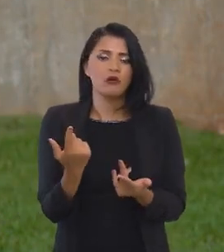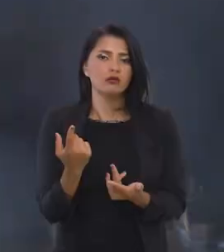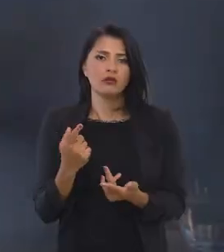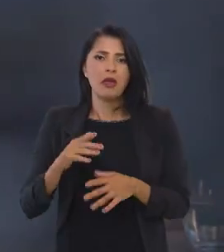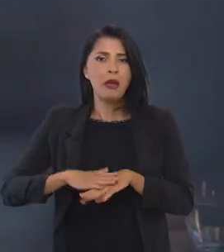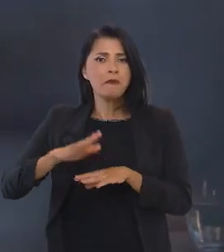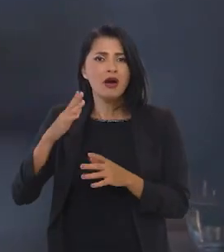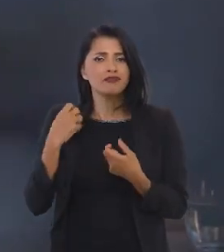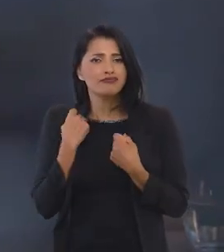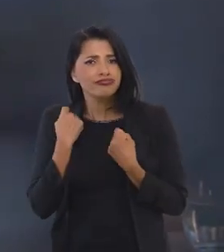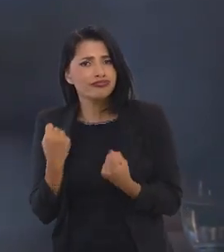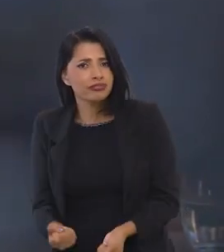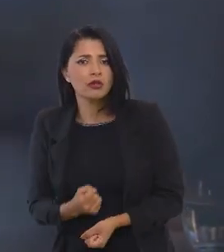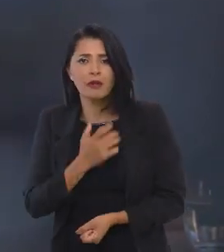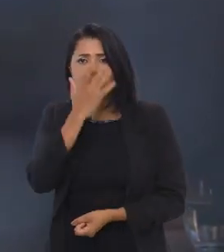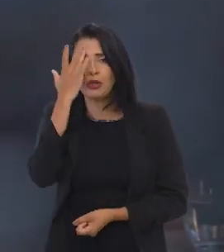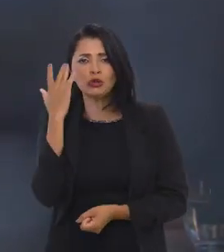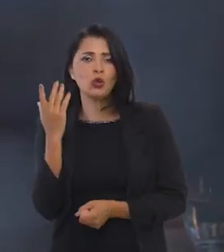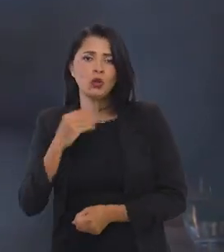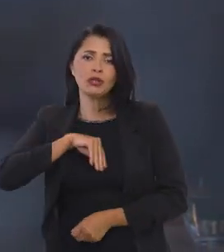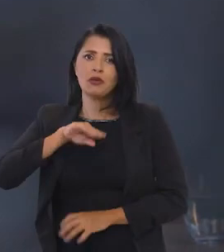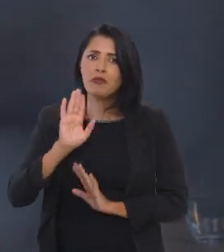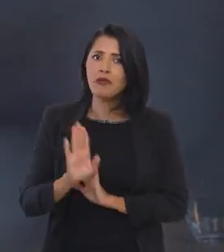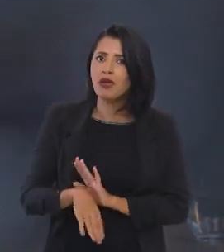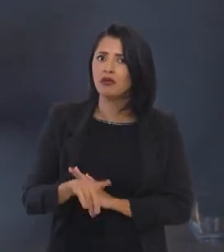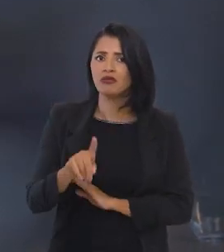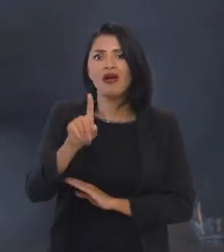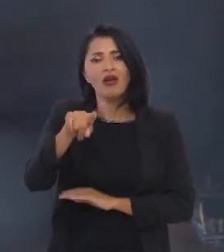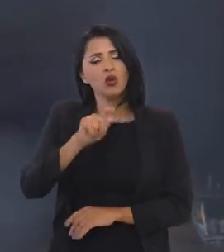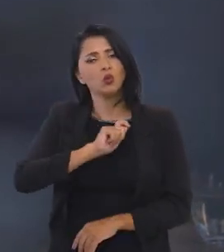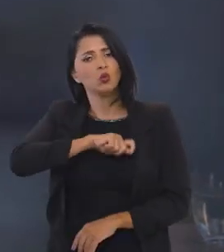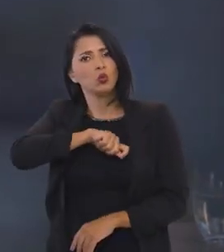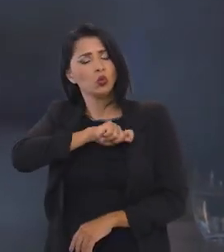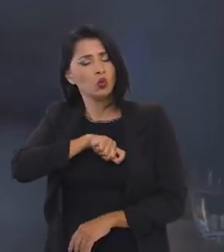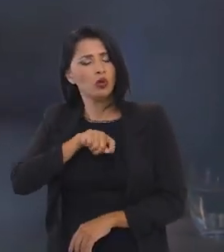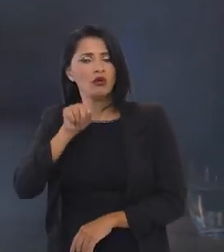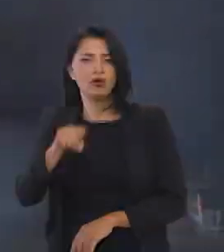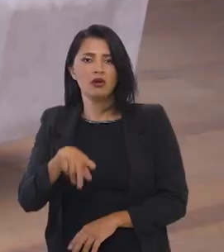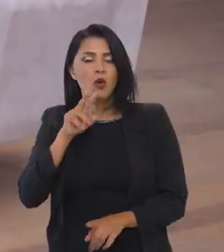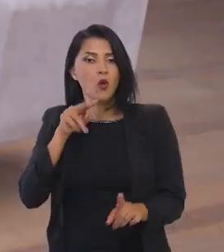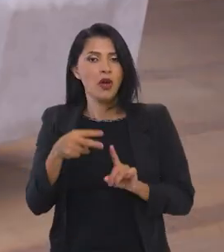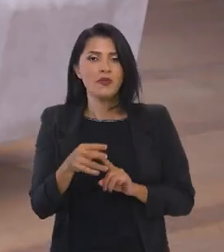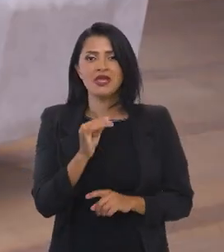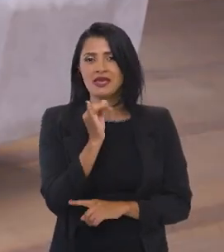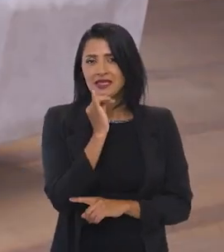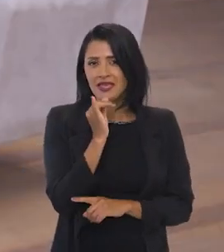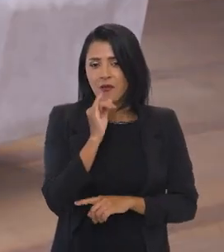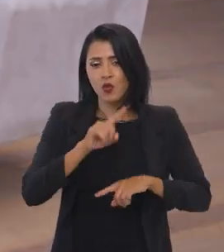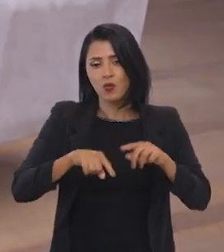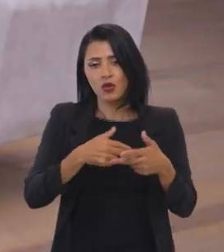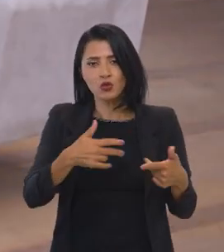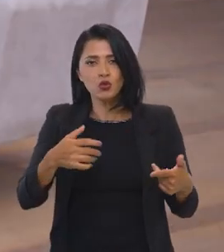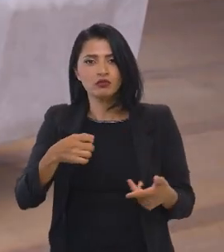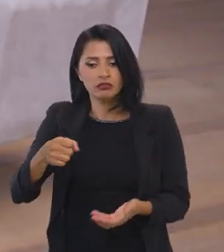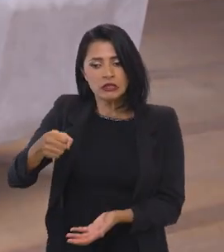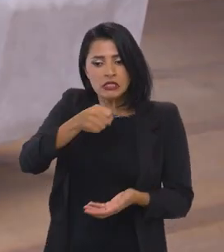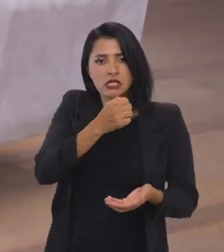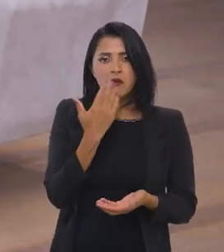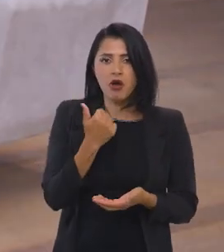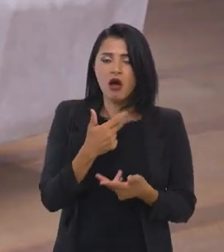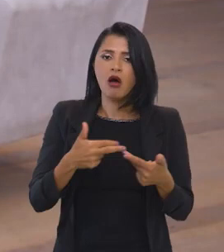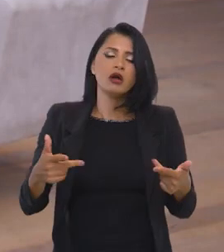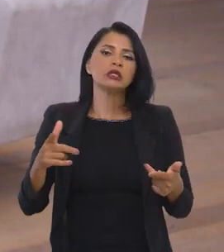naquilo. Pesa muito mais numa pessoa que ganha menos. Isso é cruel. Olhando, por exemplo, os produtos da cesta